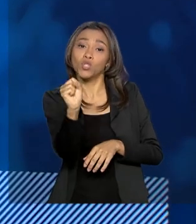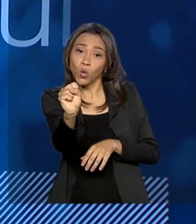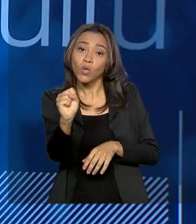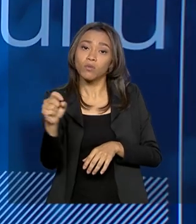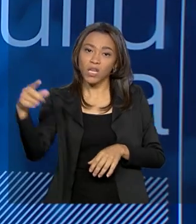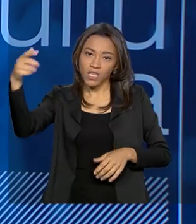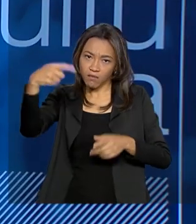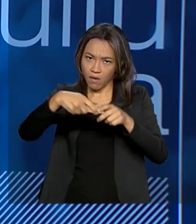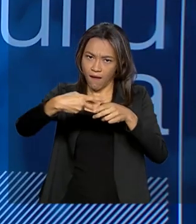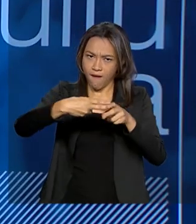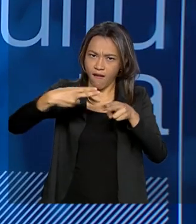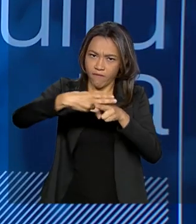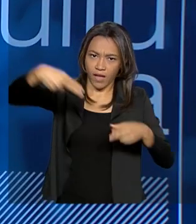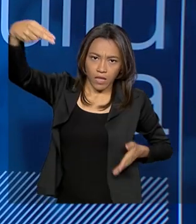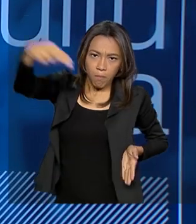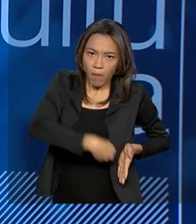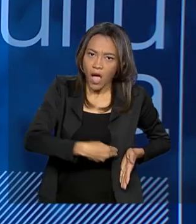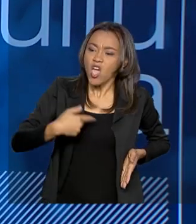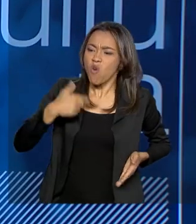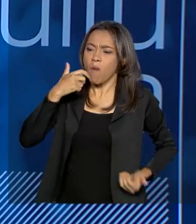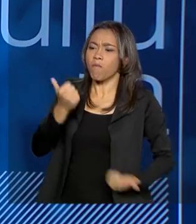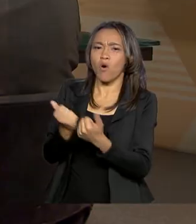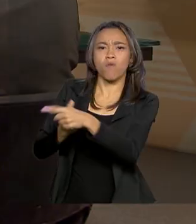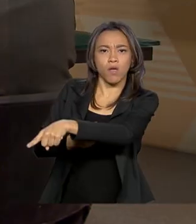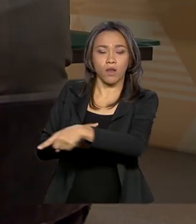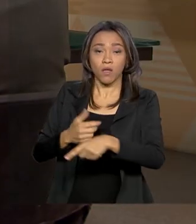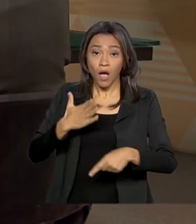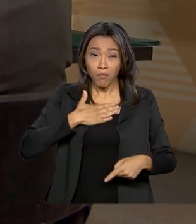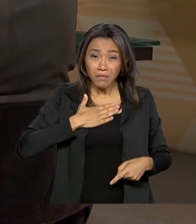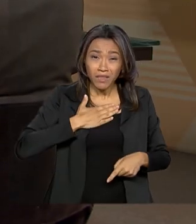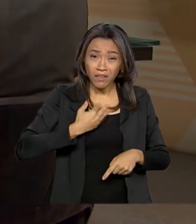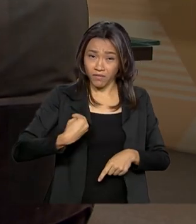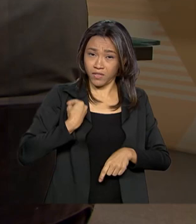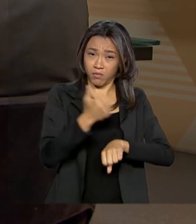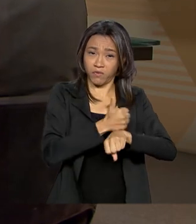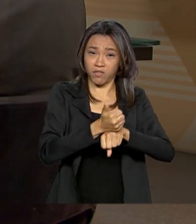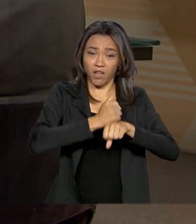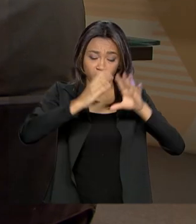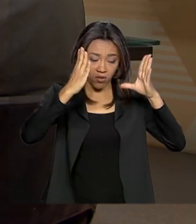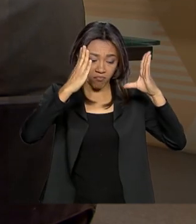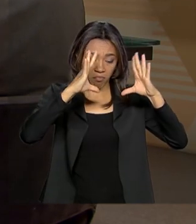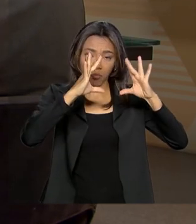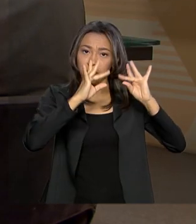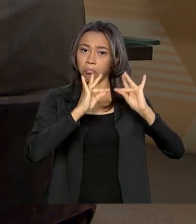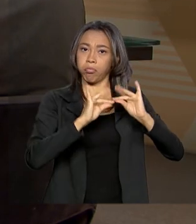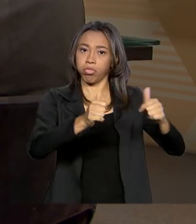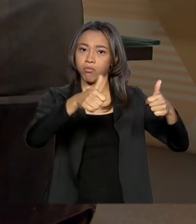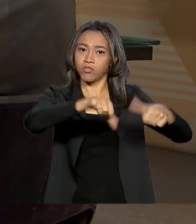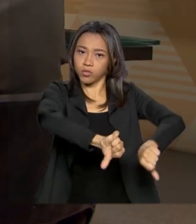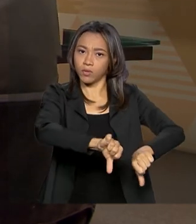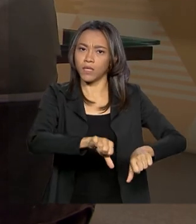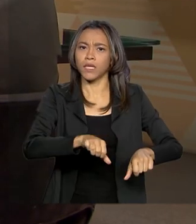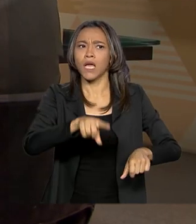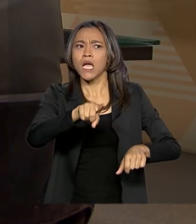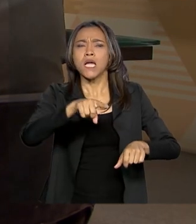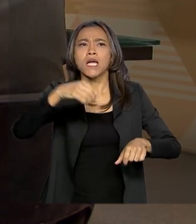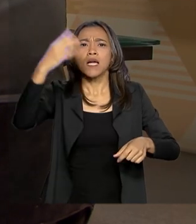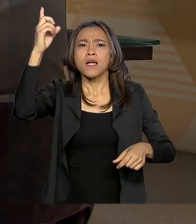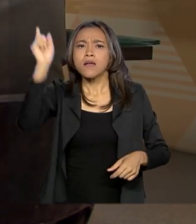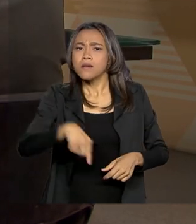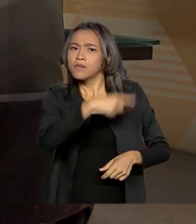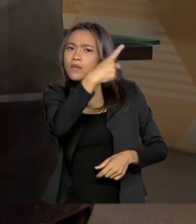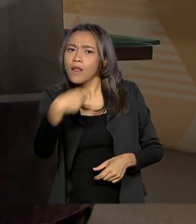apoio a ele e minha carreira foi destruída. Diversas instituições de cultura no Brasil cancelaram